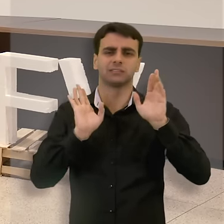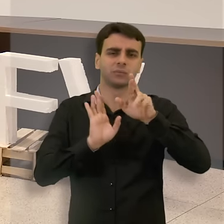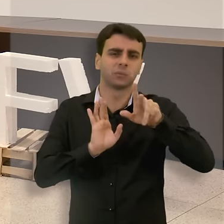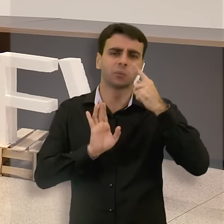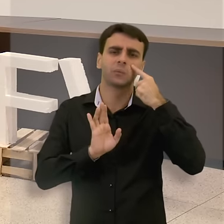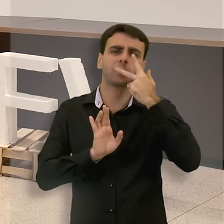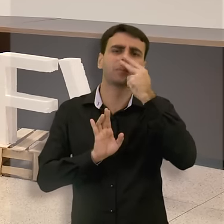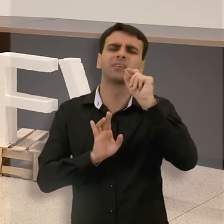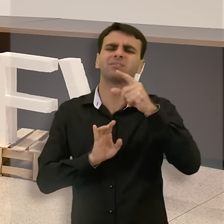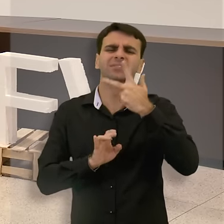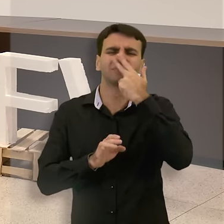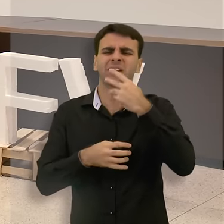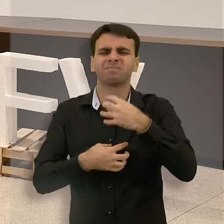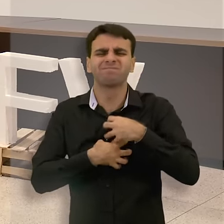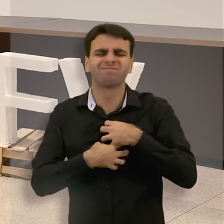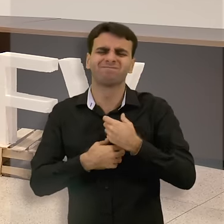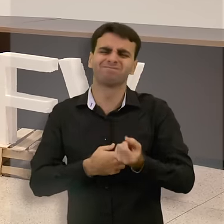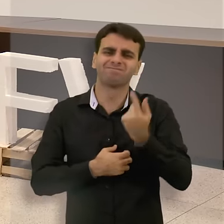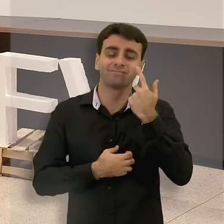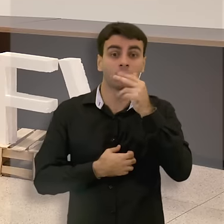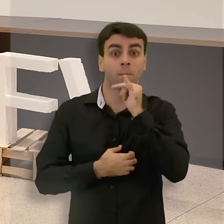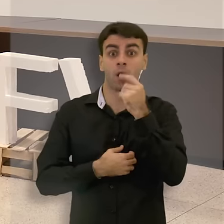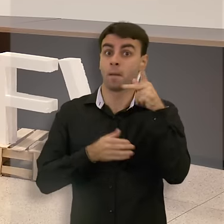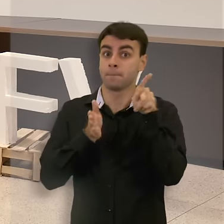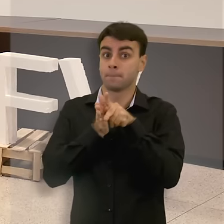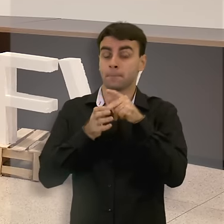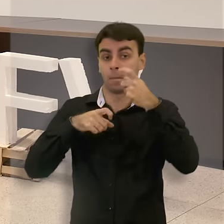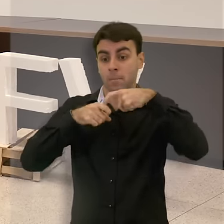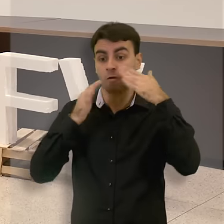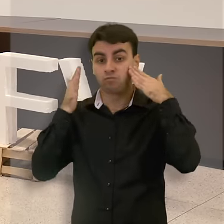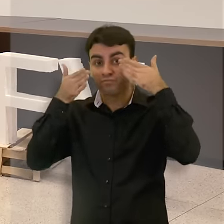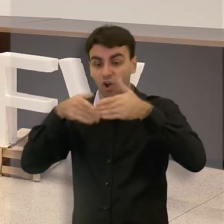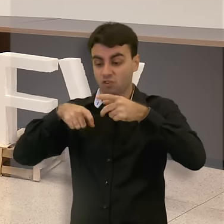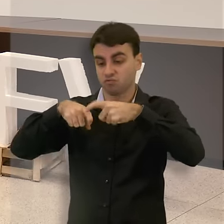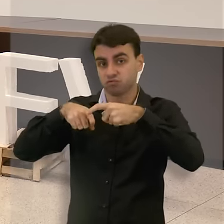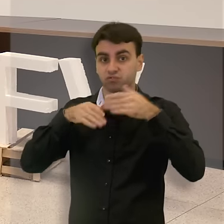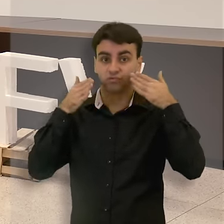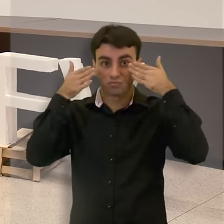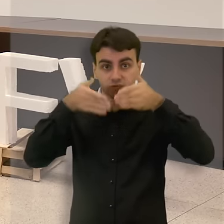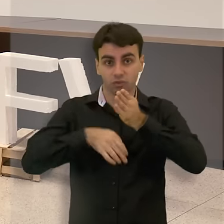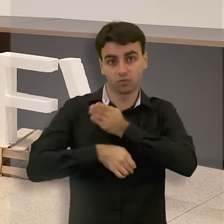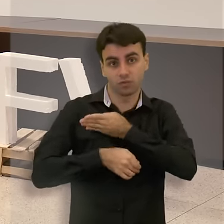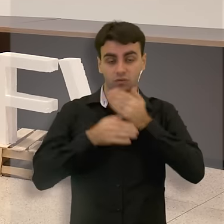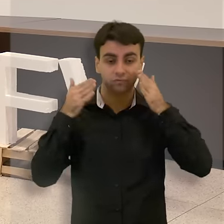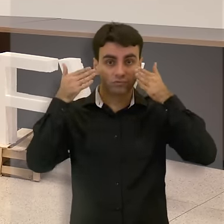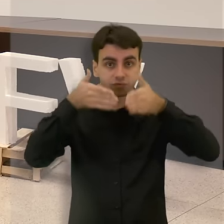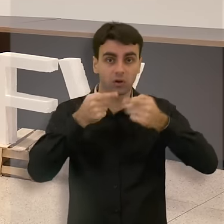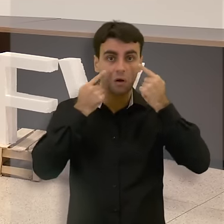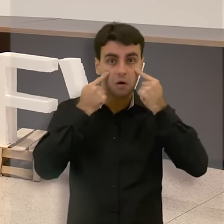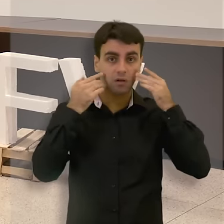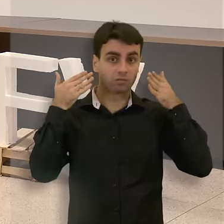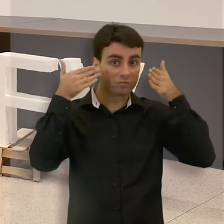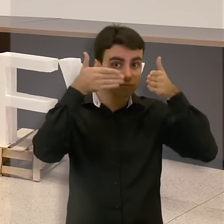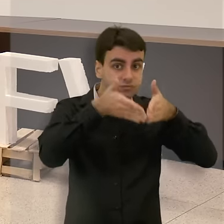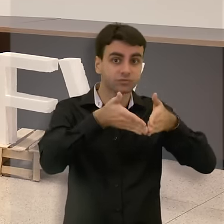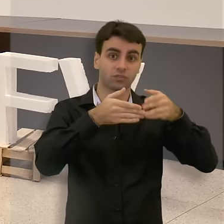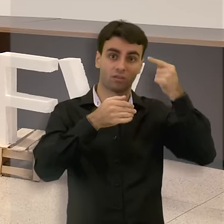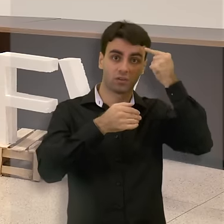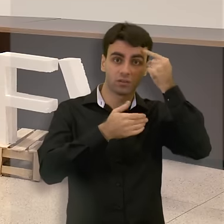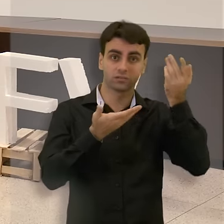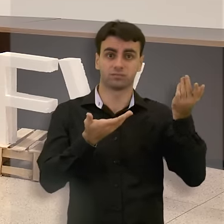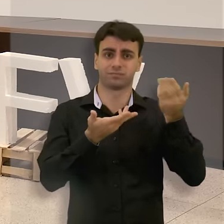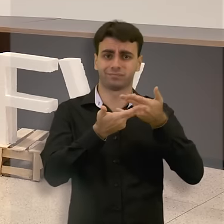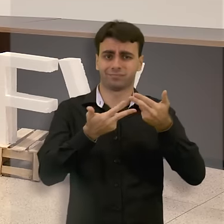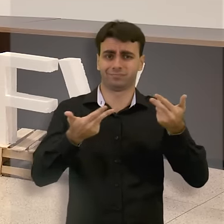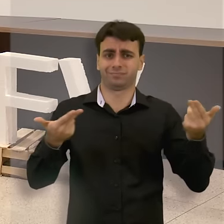Quem aqui já não teve a sensação de que tem um médico para ver o meu joelho, um médico para ver o coração, um médico para ver o meu olho, um médico para ver a cabeça?